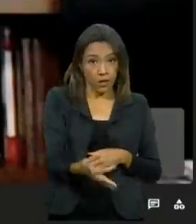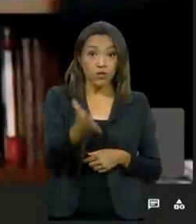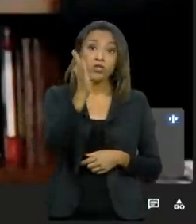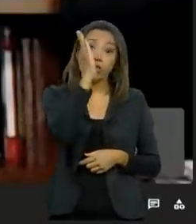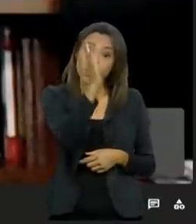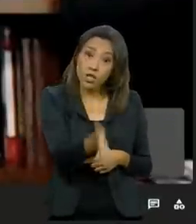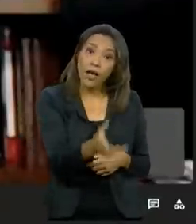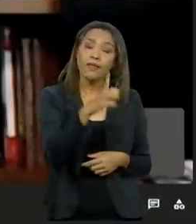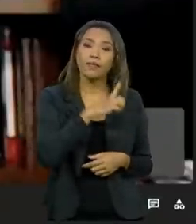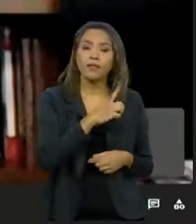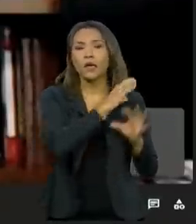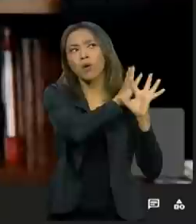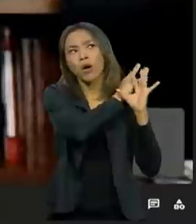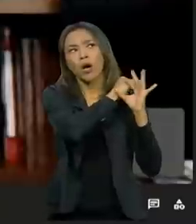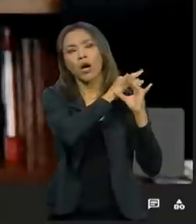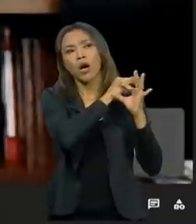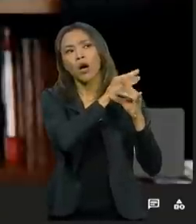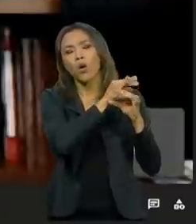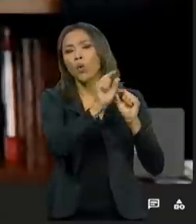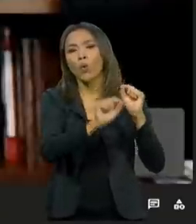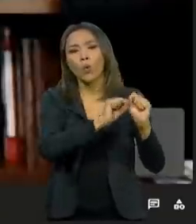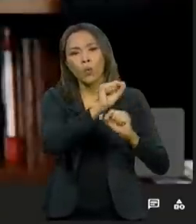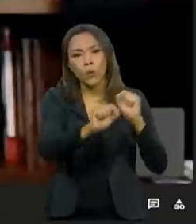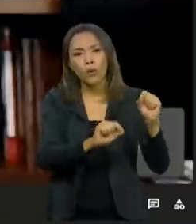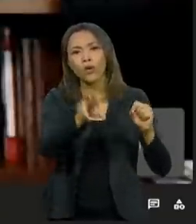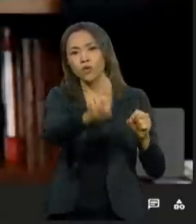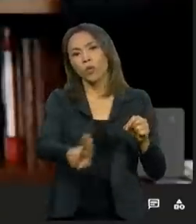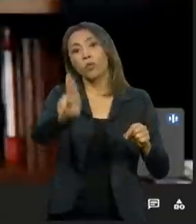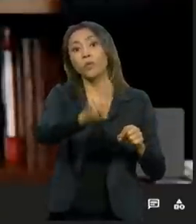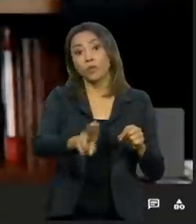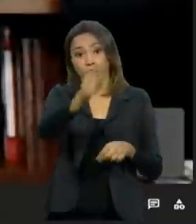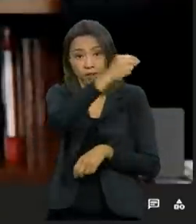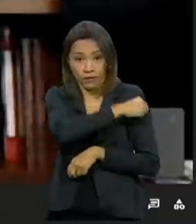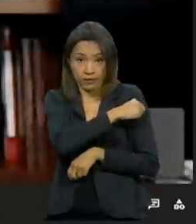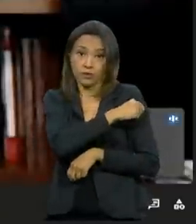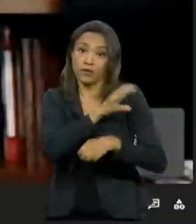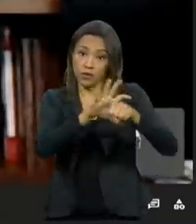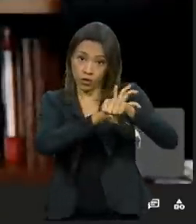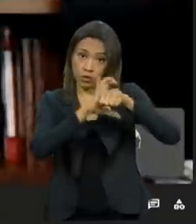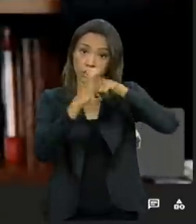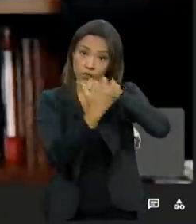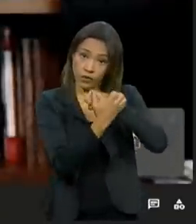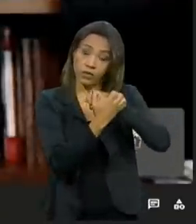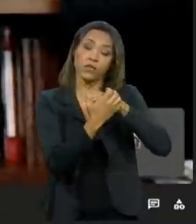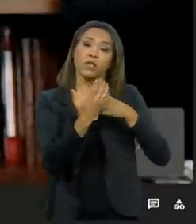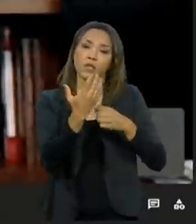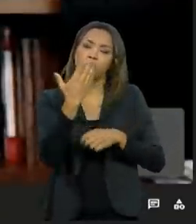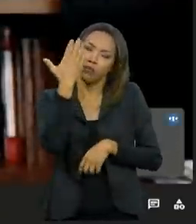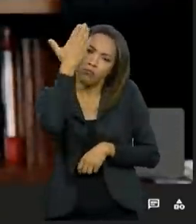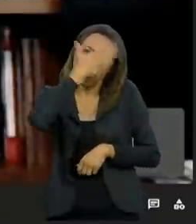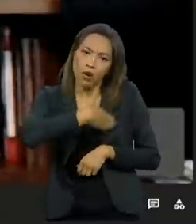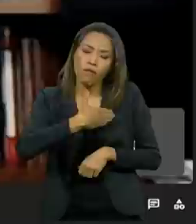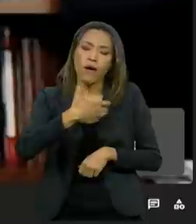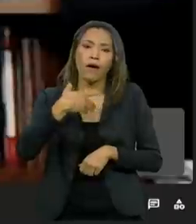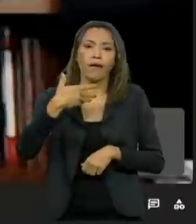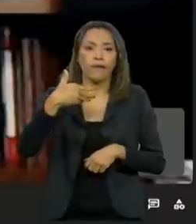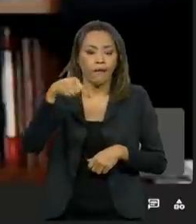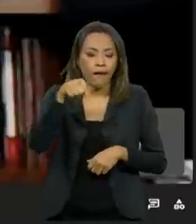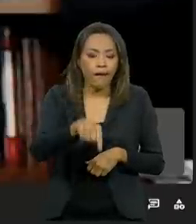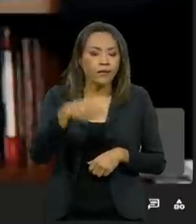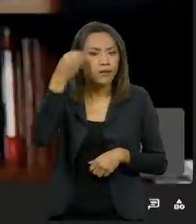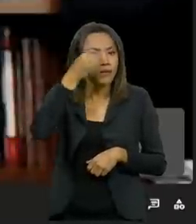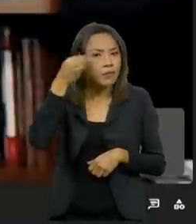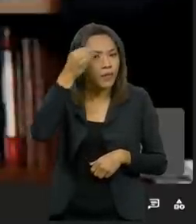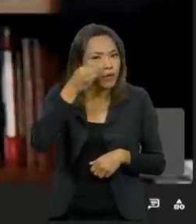preliminares em relação ao uso das vacinas Covid-19, que demonstraram essa experiência preliminar com